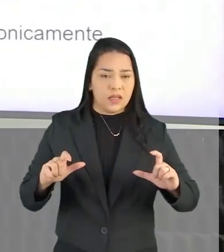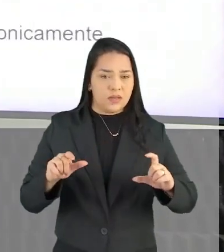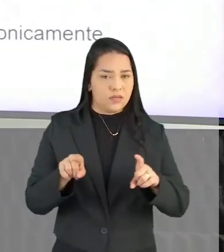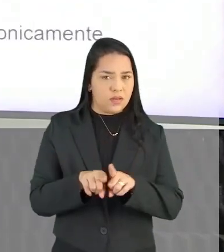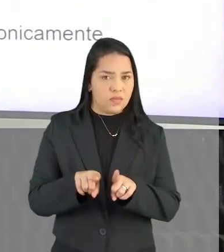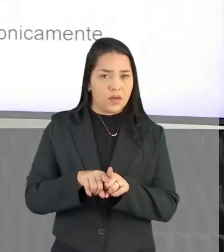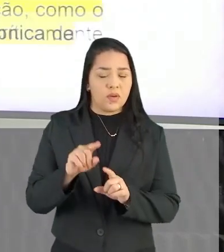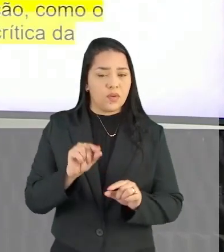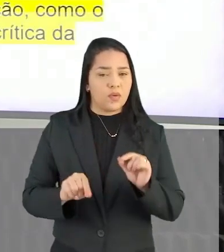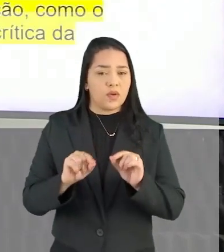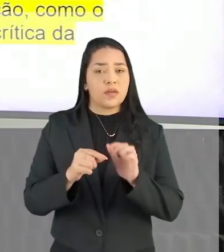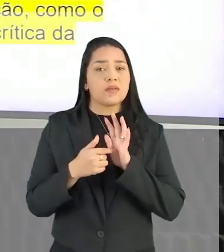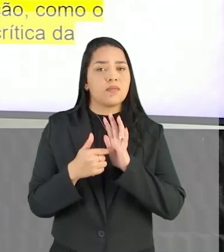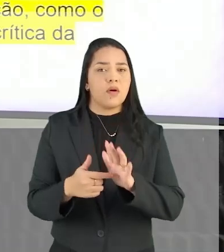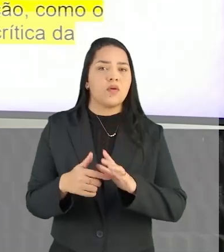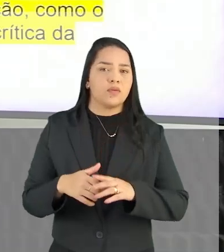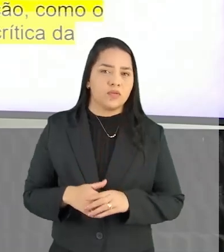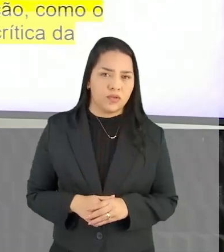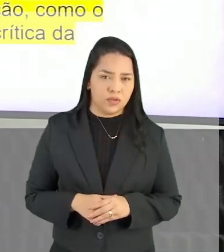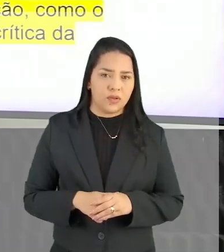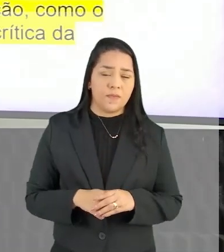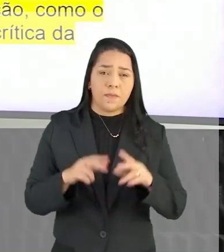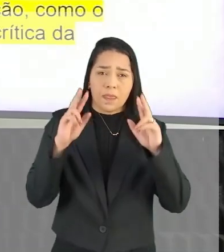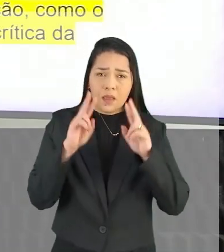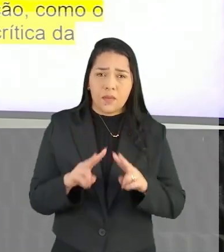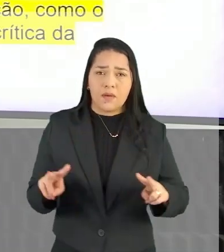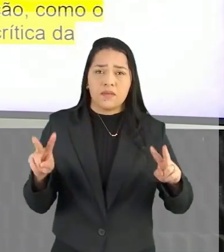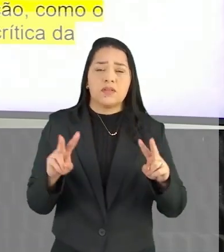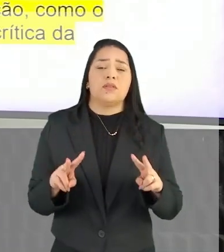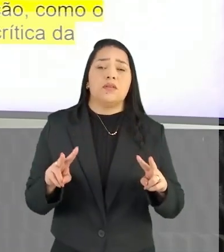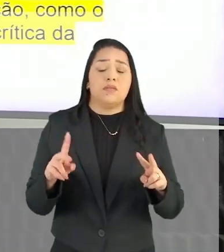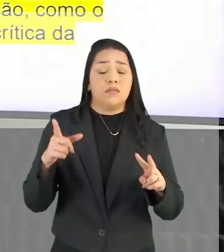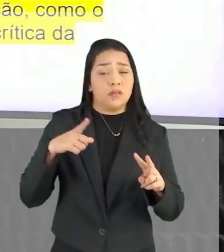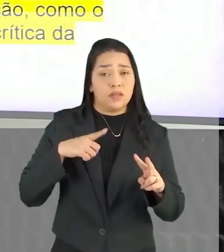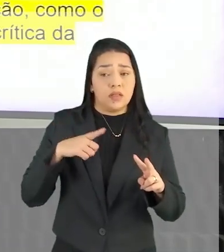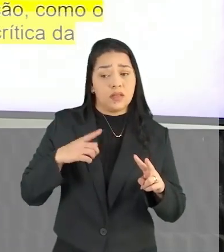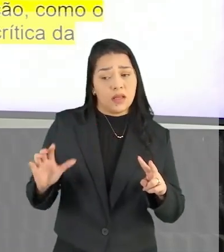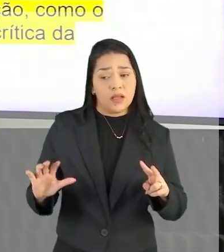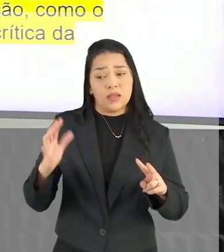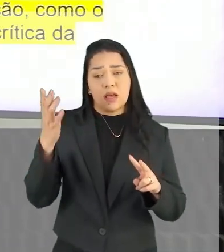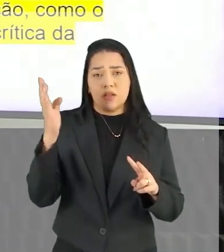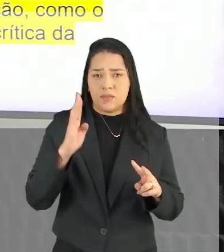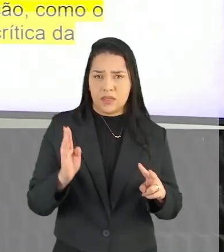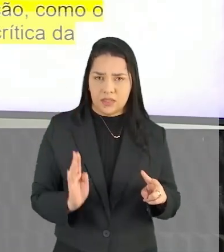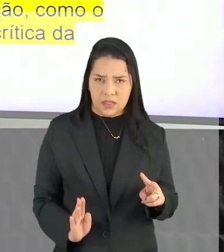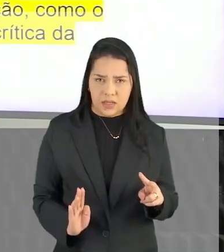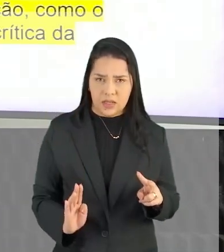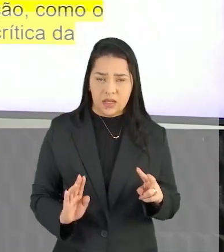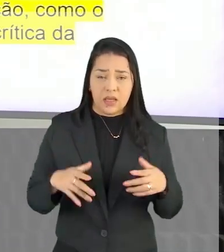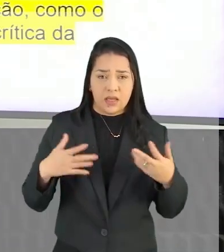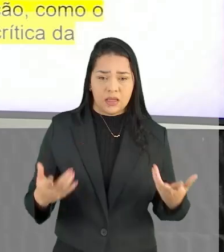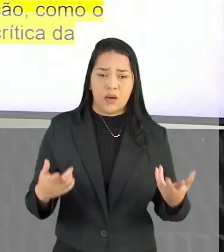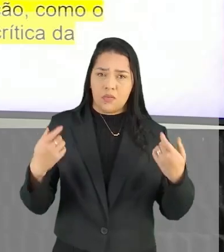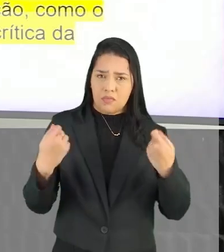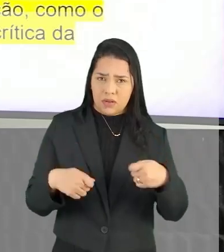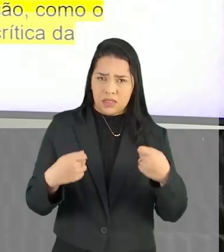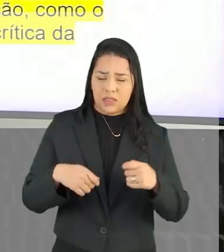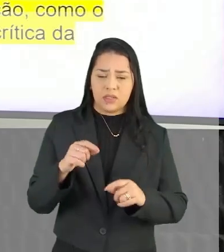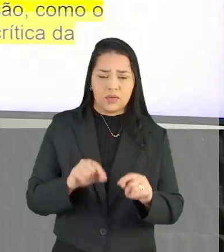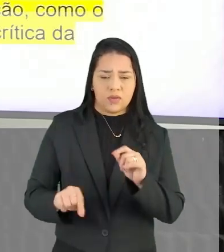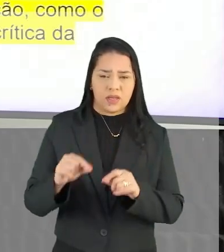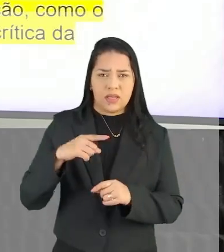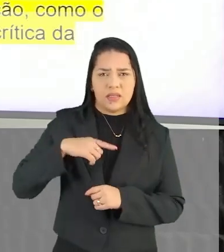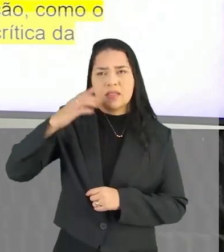Principalmente Ele sinaliza isso O que? Uma visão crítica Da realidade brasileira Então a gente tinha que ter Essa